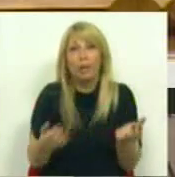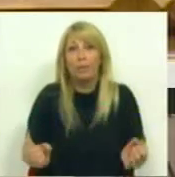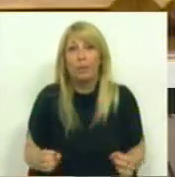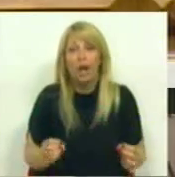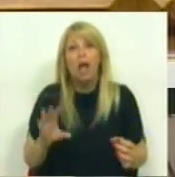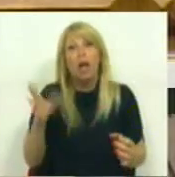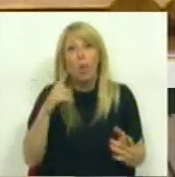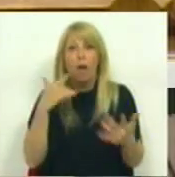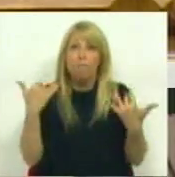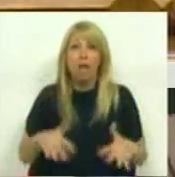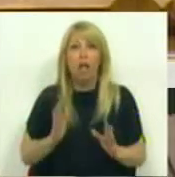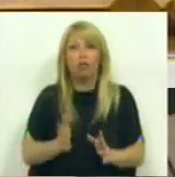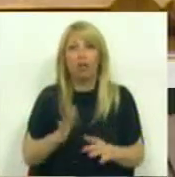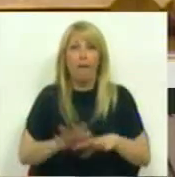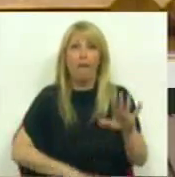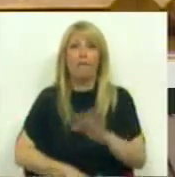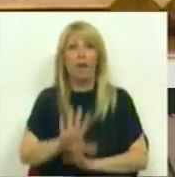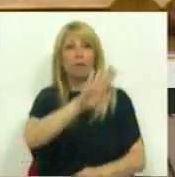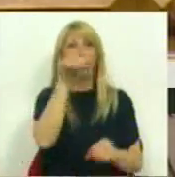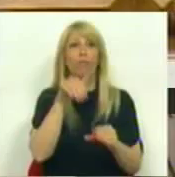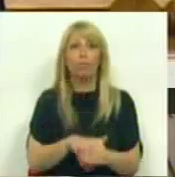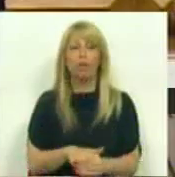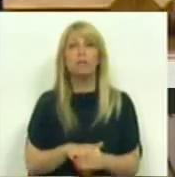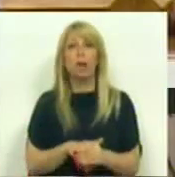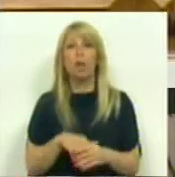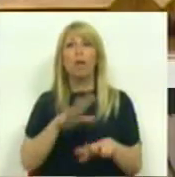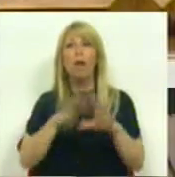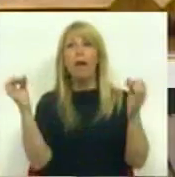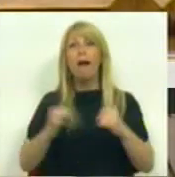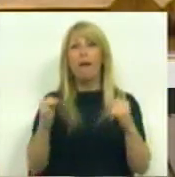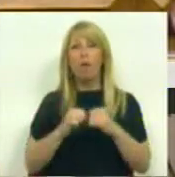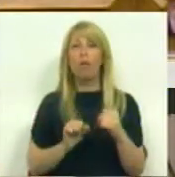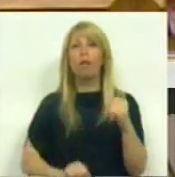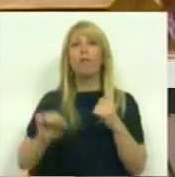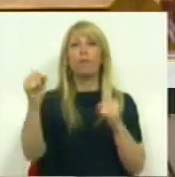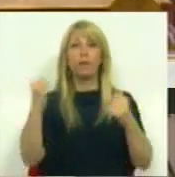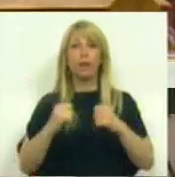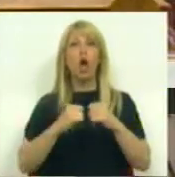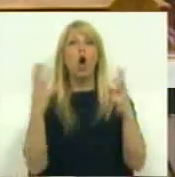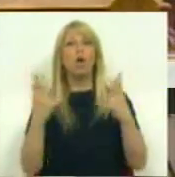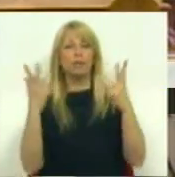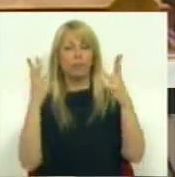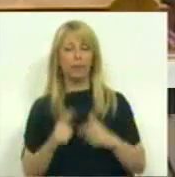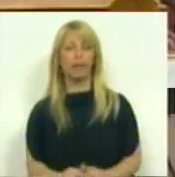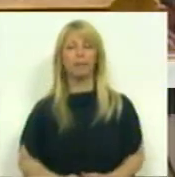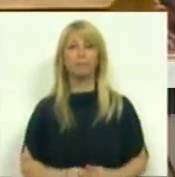feito com a votação e o vosso acordo relativamente ao Tratado Orçamental. E então